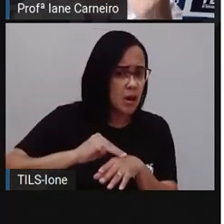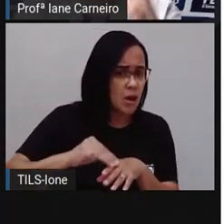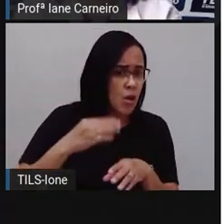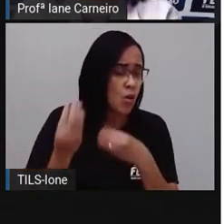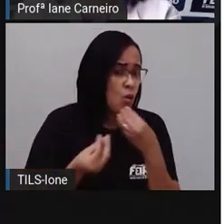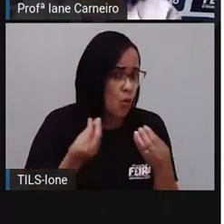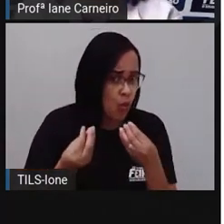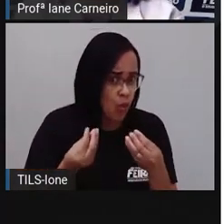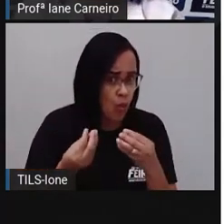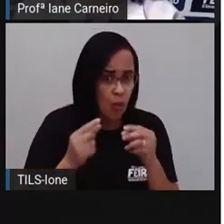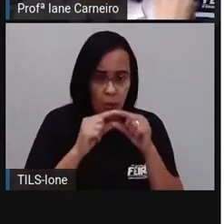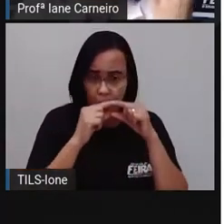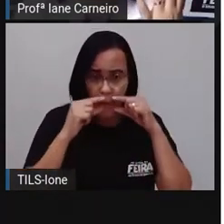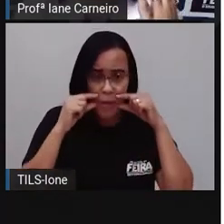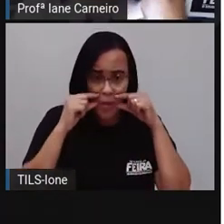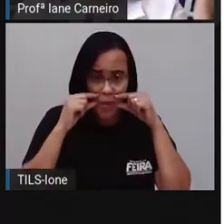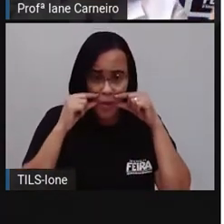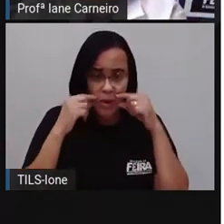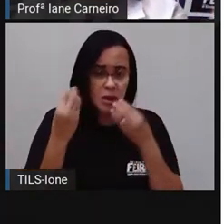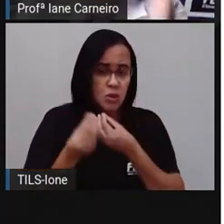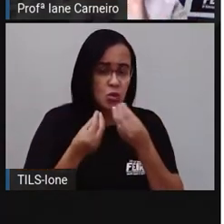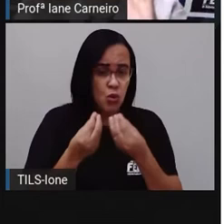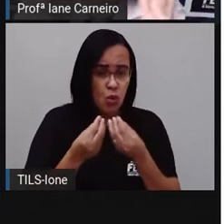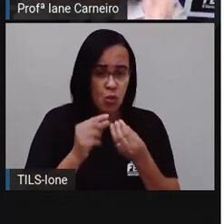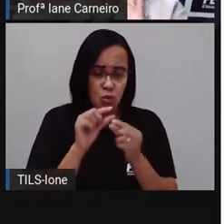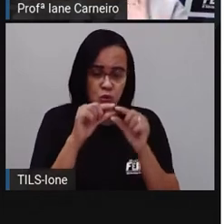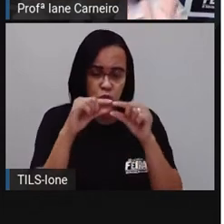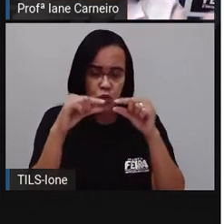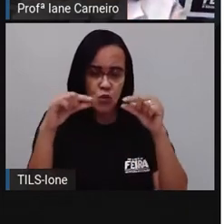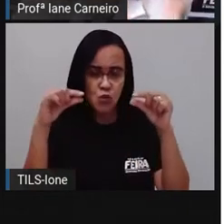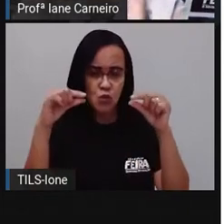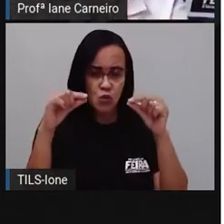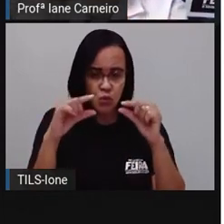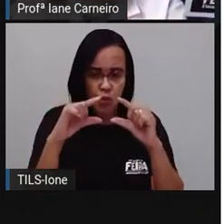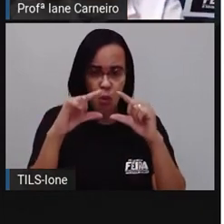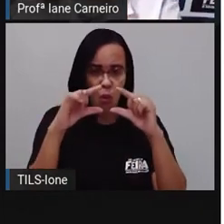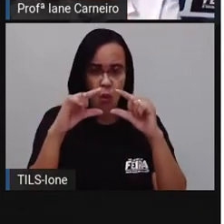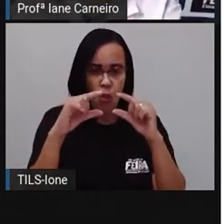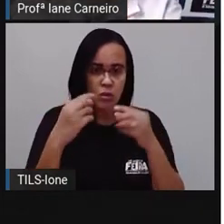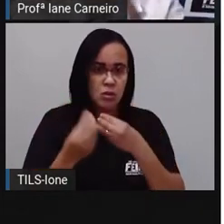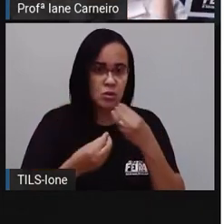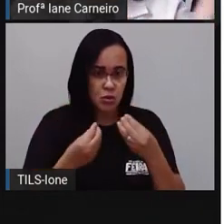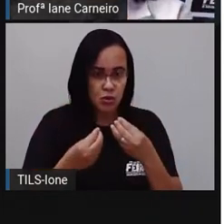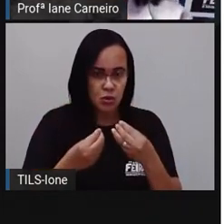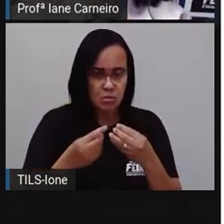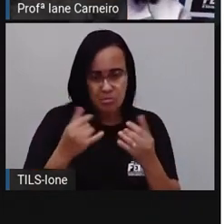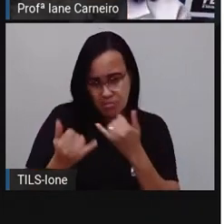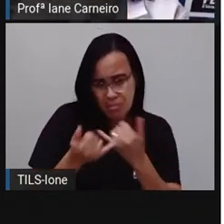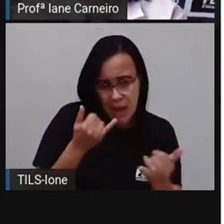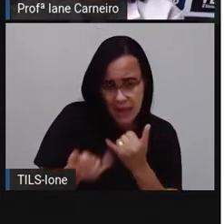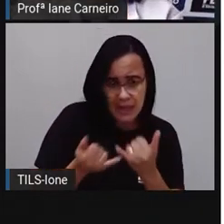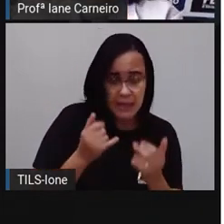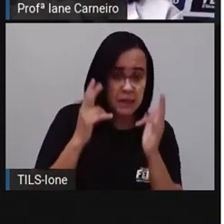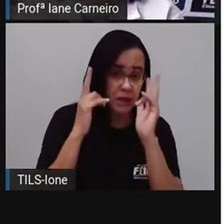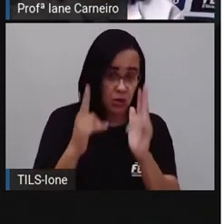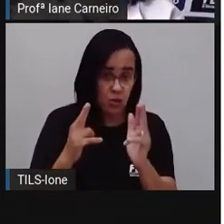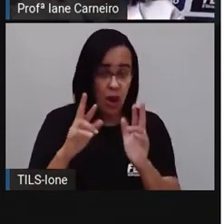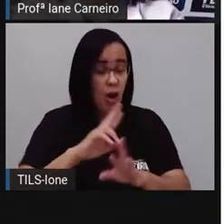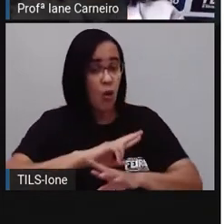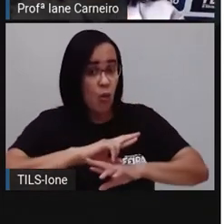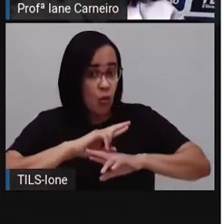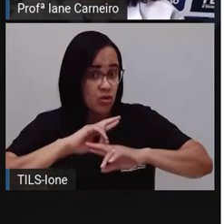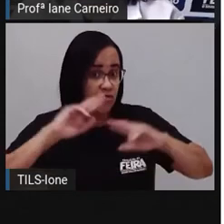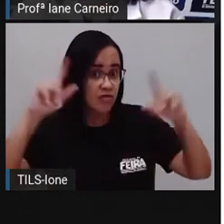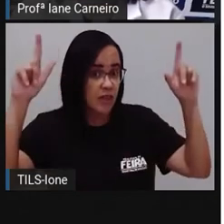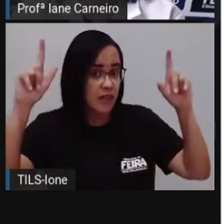finos, mais grossos? Observem aí as características e vejam se há semelhanças ou se há diferenças, tá bom?